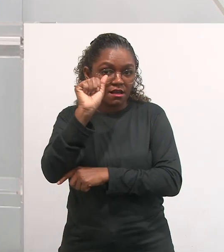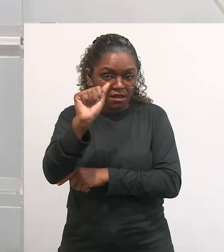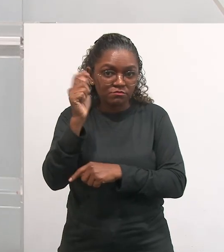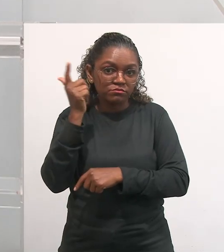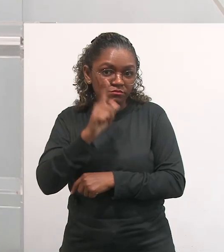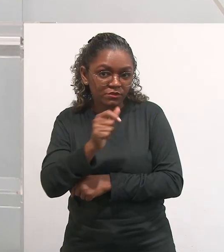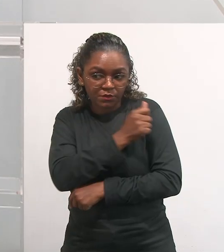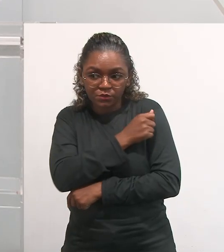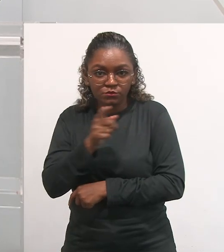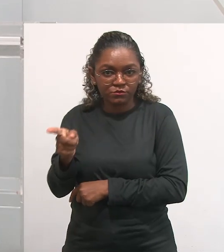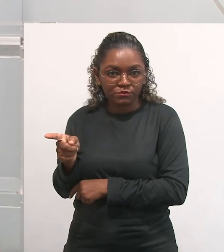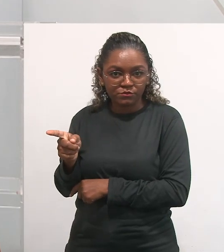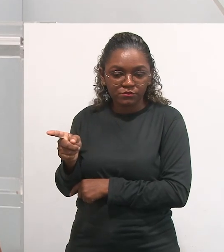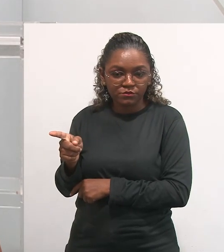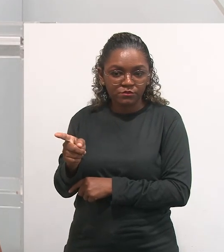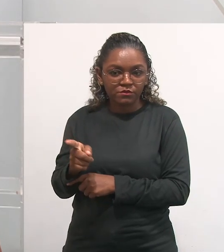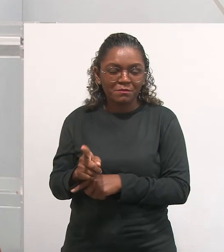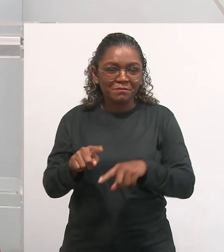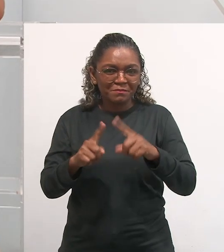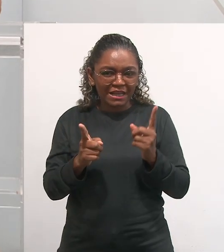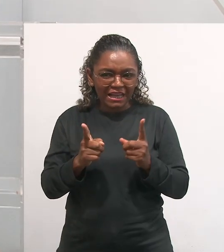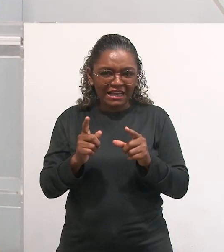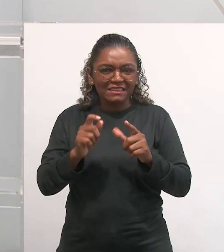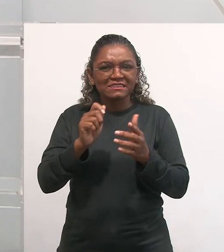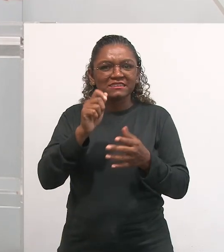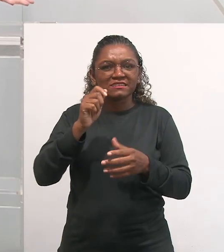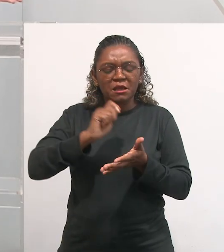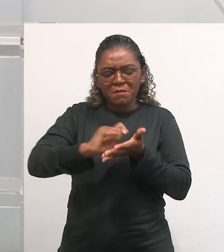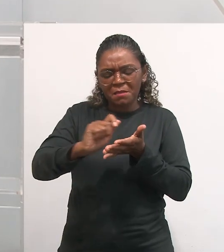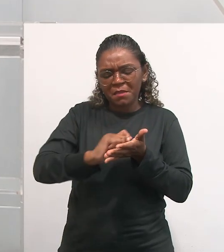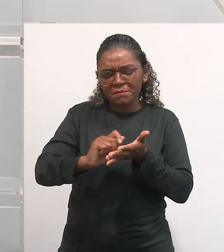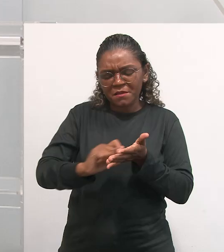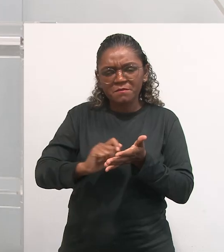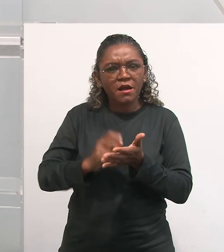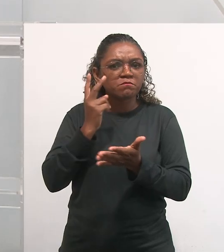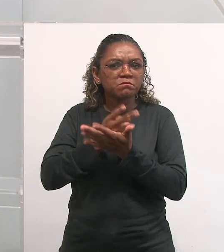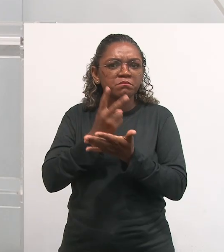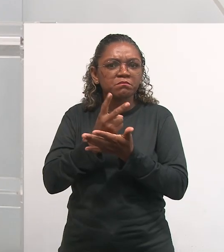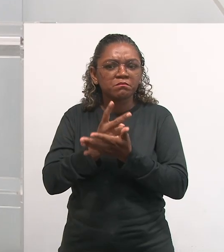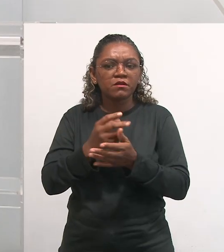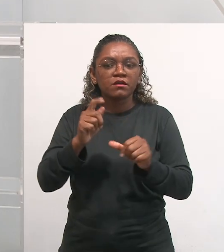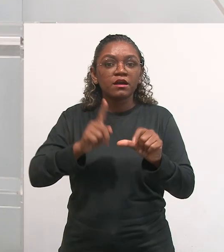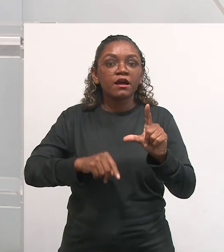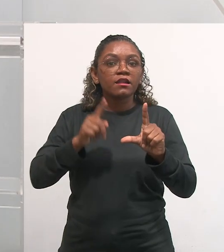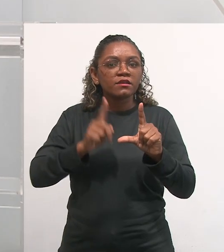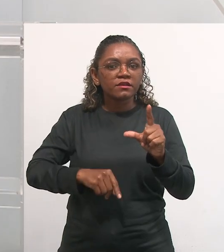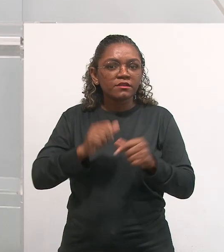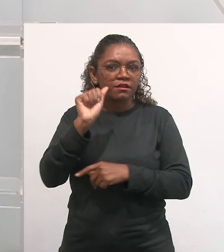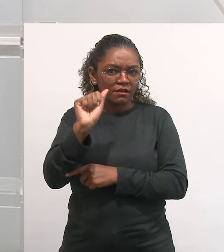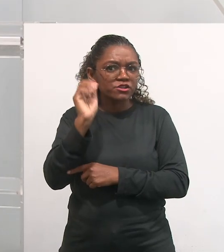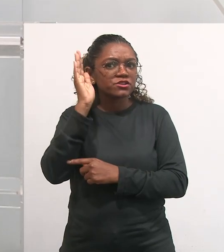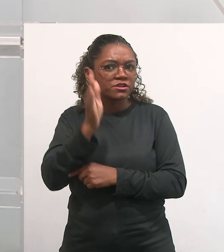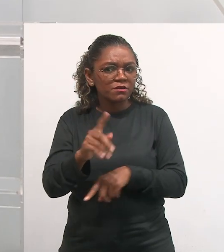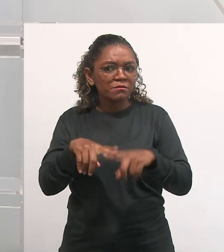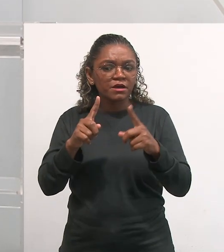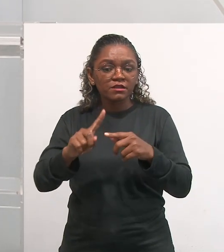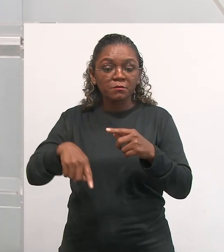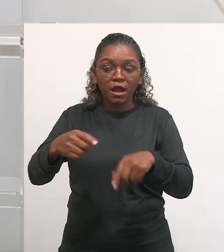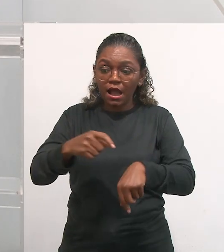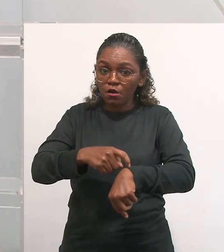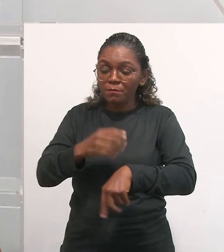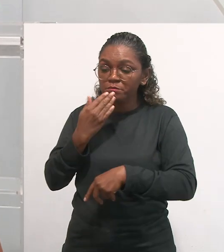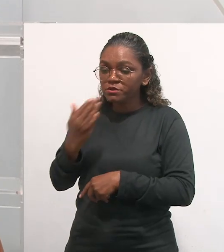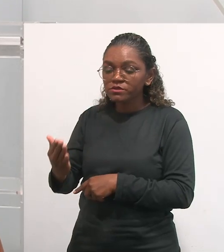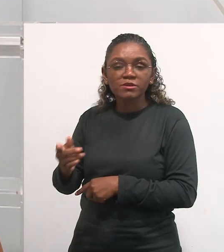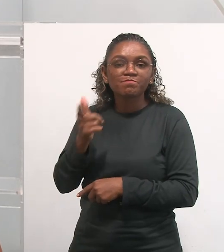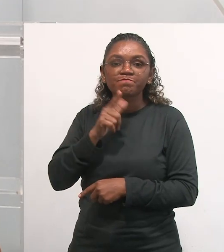já fez o A várias vezes, naquele dia, naquele momento, ele não conseguiu fazer o A. Então, ele tem o histórico da